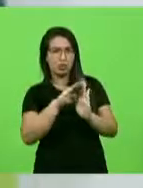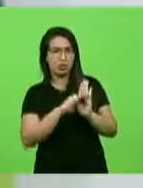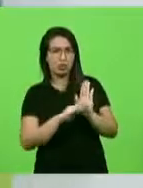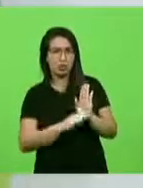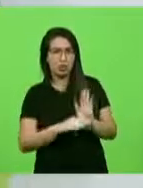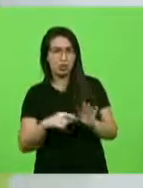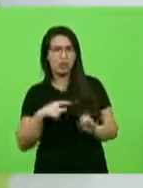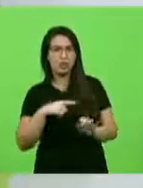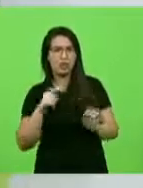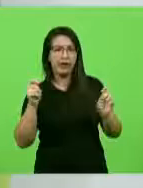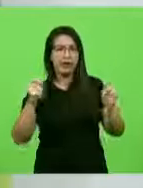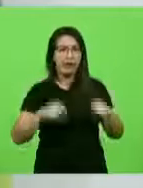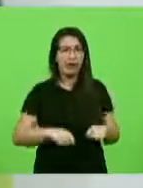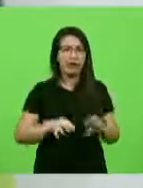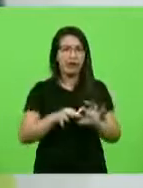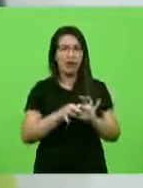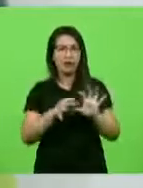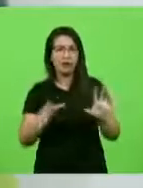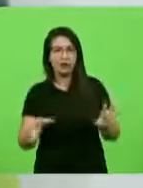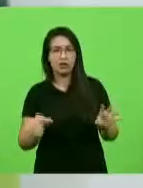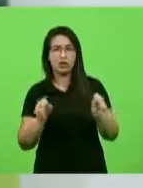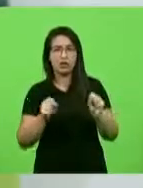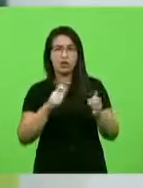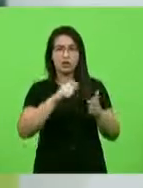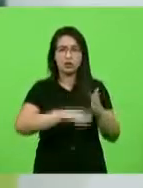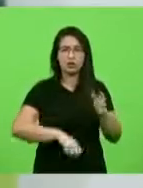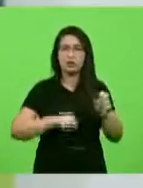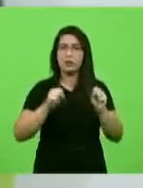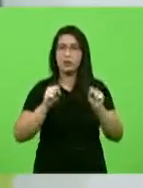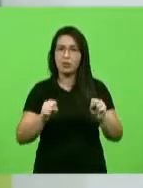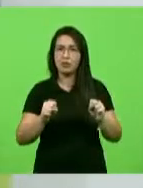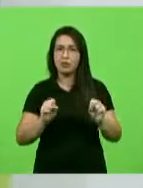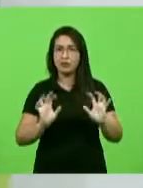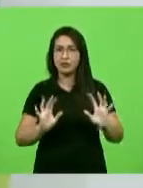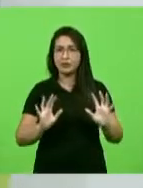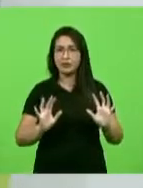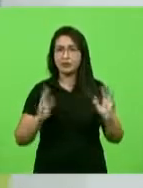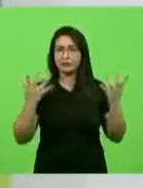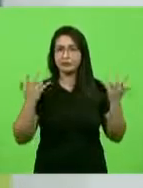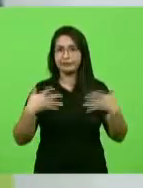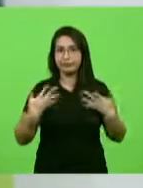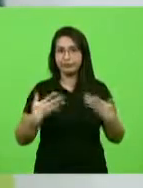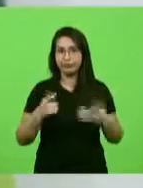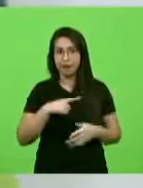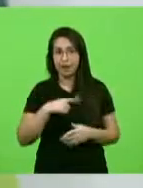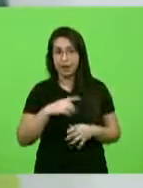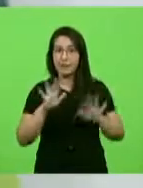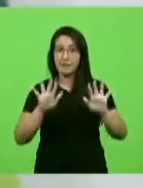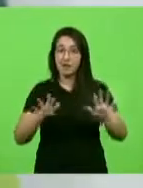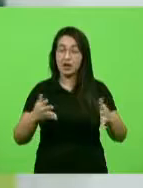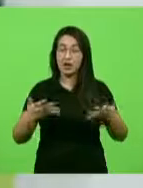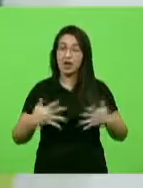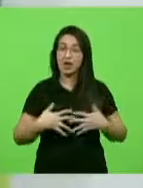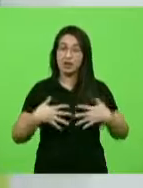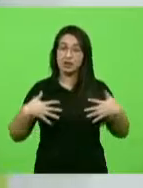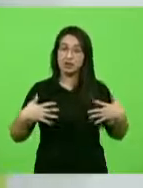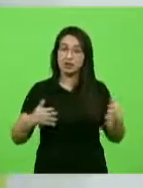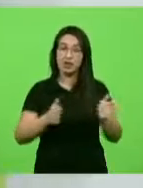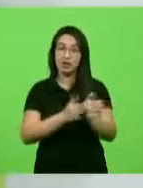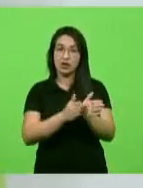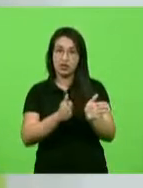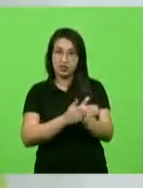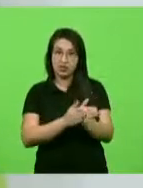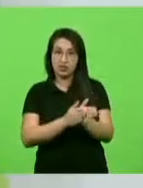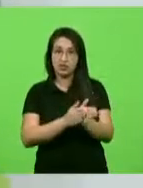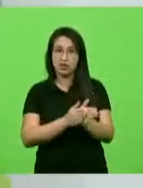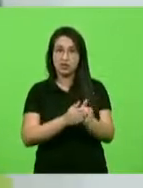viabilidade vamos assinar e fazer disso uma festa quero aqui enaltecer e agradecer o deputado Silvio